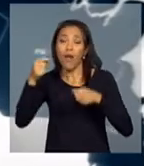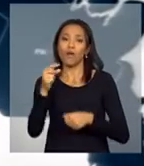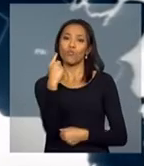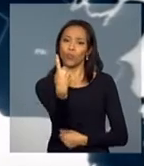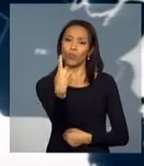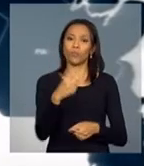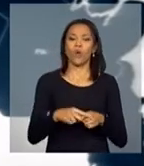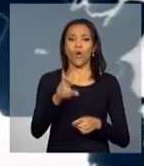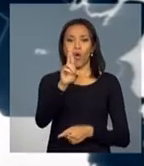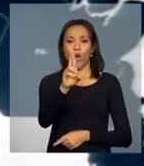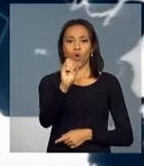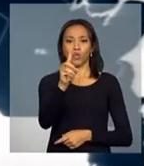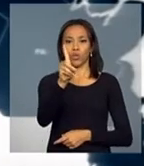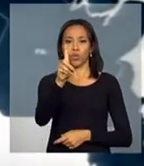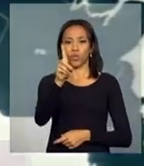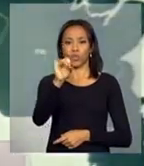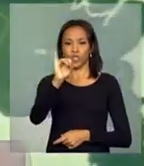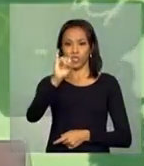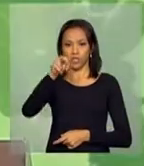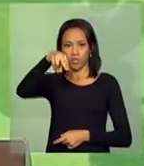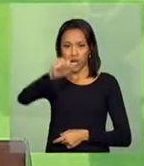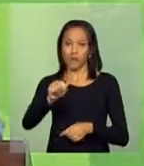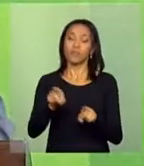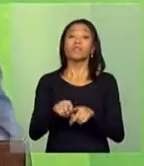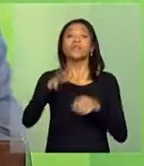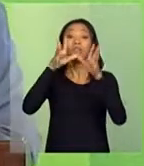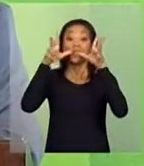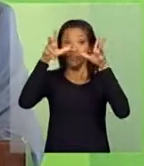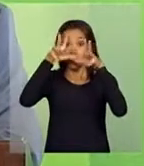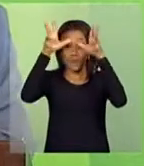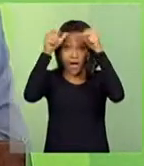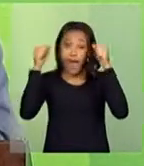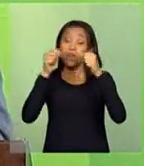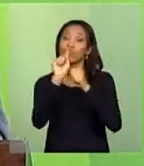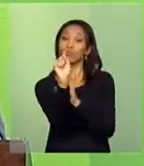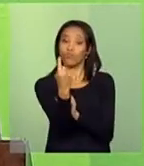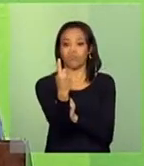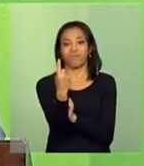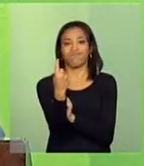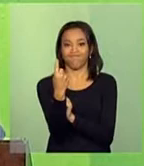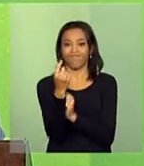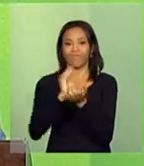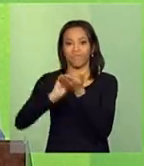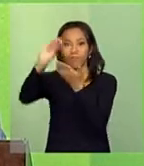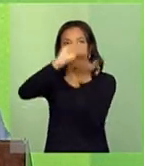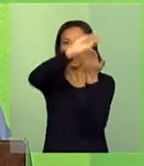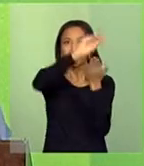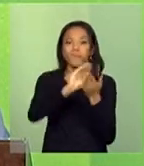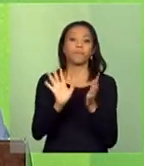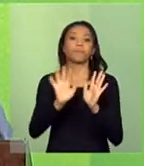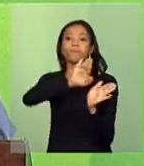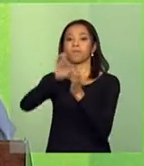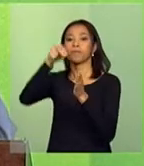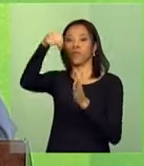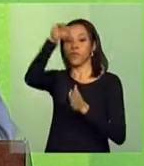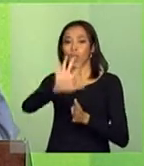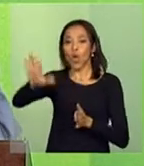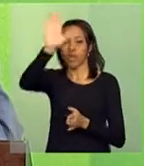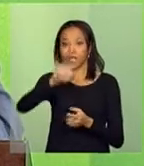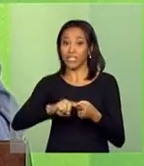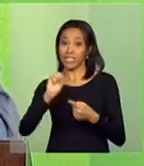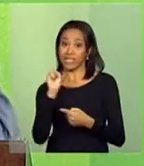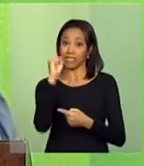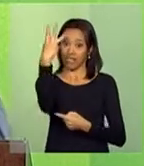Rondônia, 6 empreendimentos. E no Acre, 1 empreendimento. Região Nordeste, 3